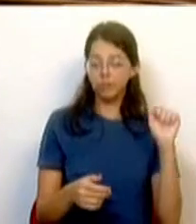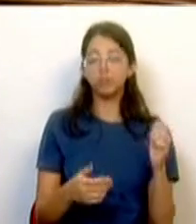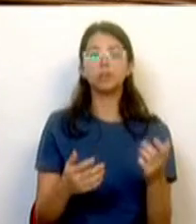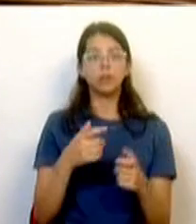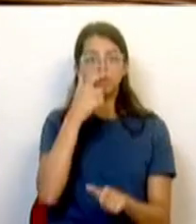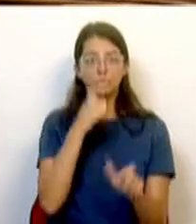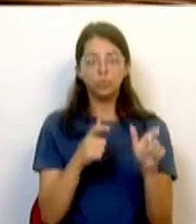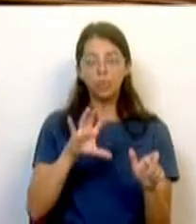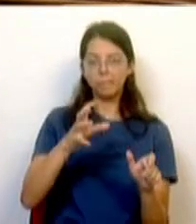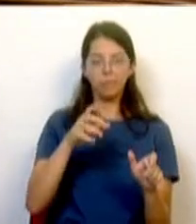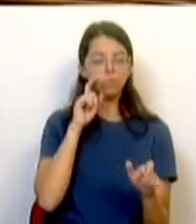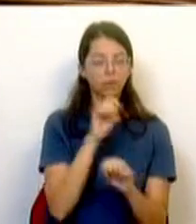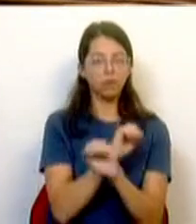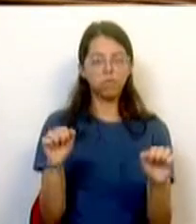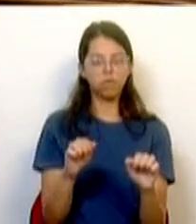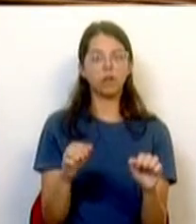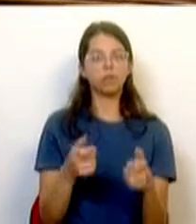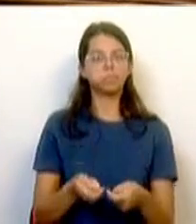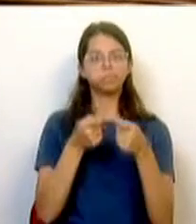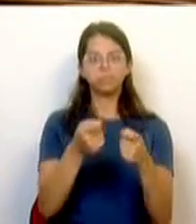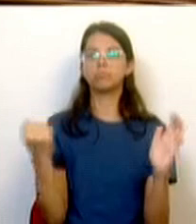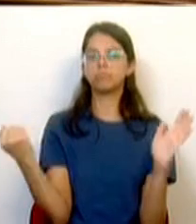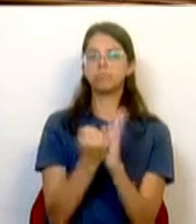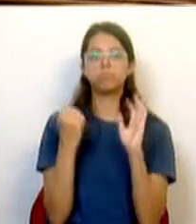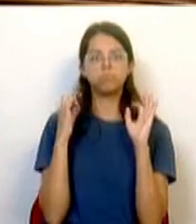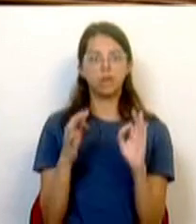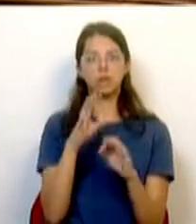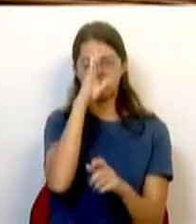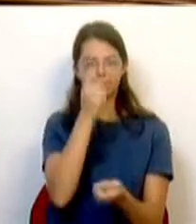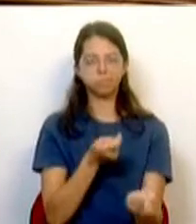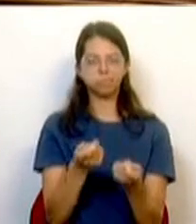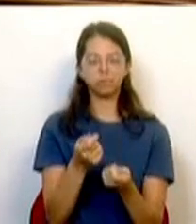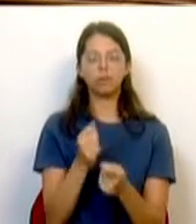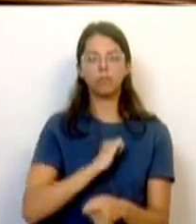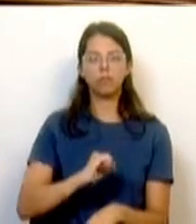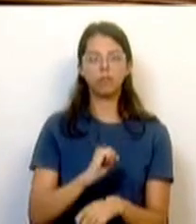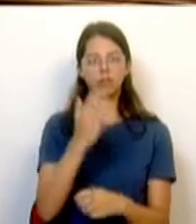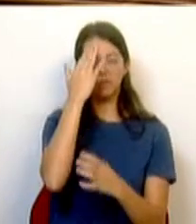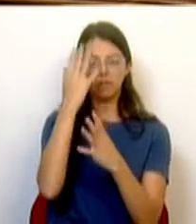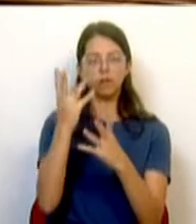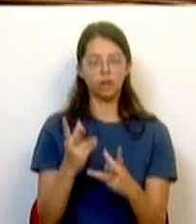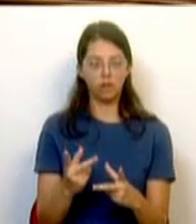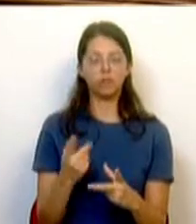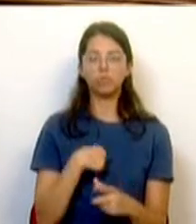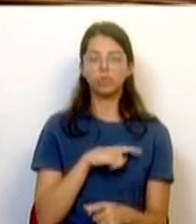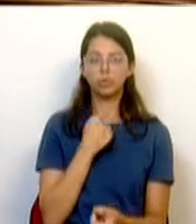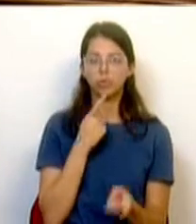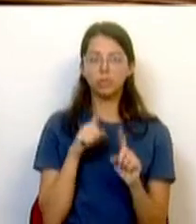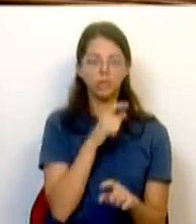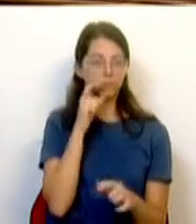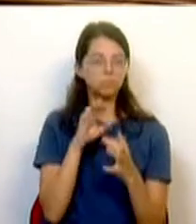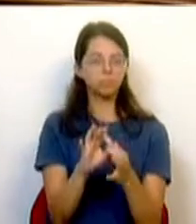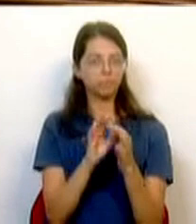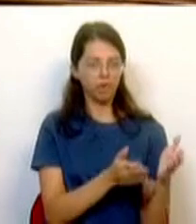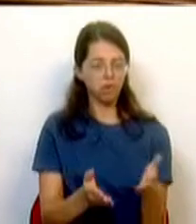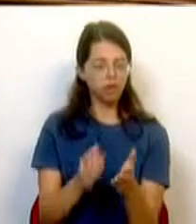dos cidadãos e no país tem sido um desígnio e uma marca central na governação. Neste Orçamento do Estado voltamos a assumir esse compromisso